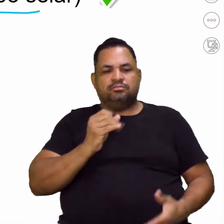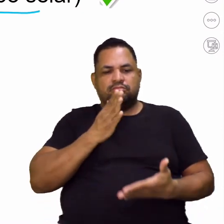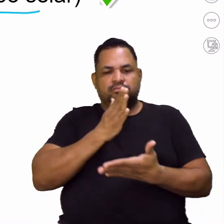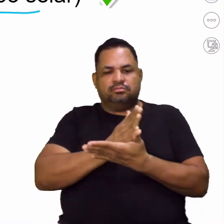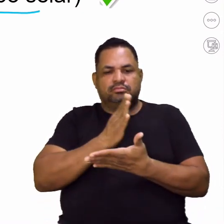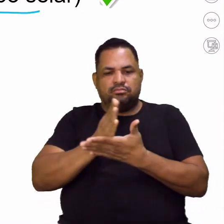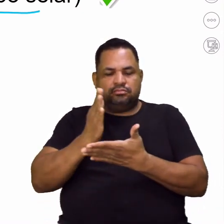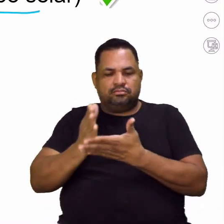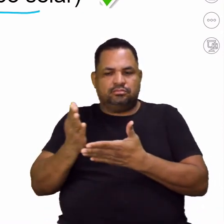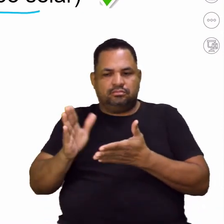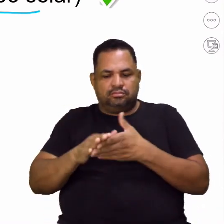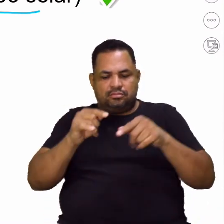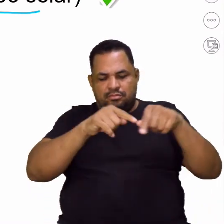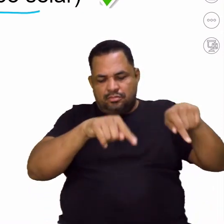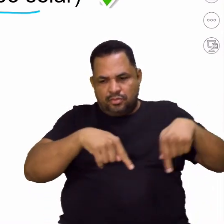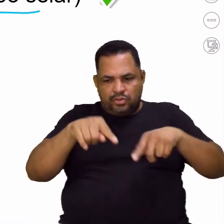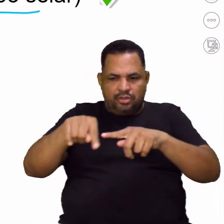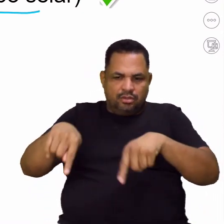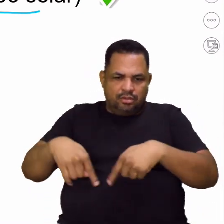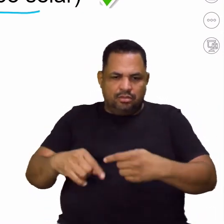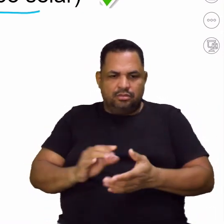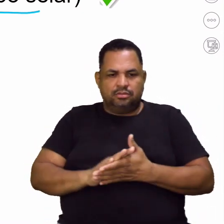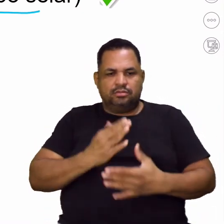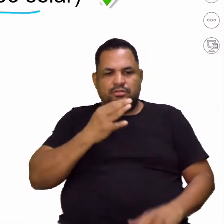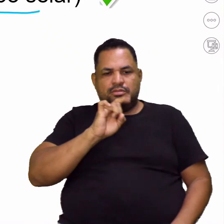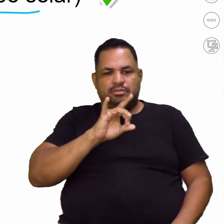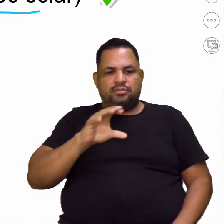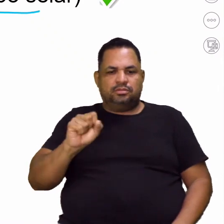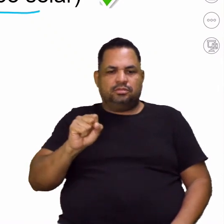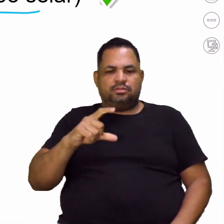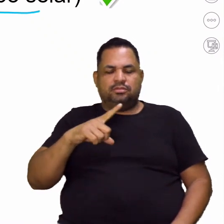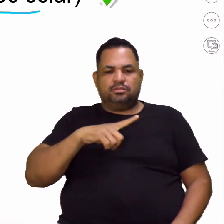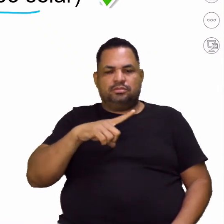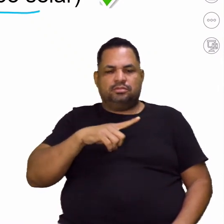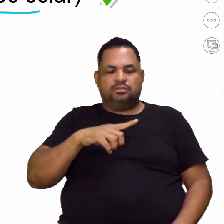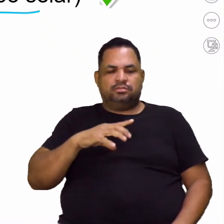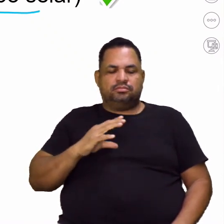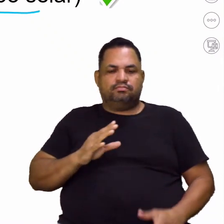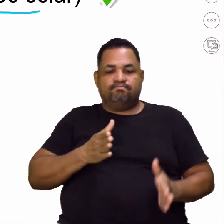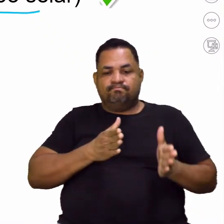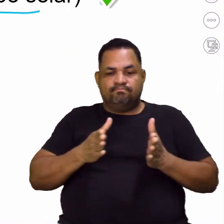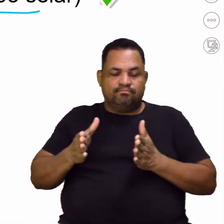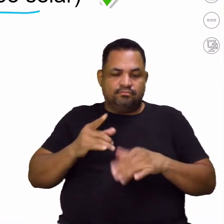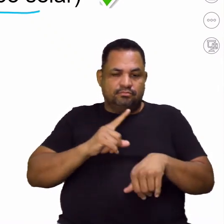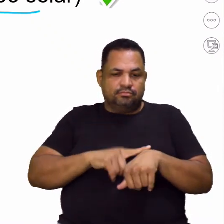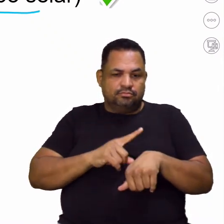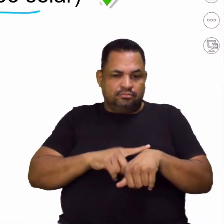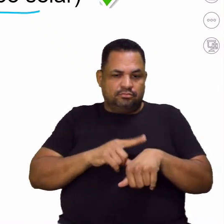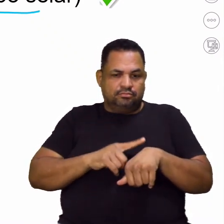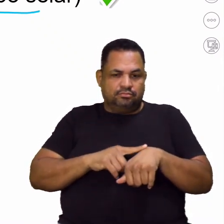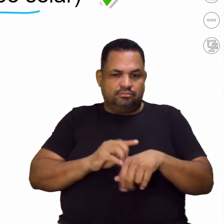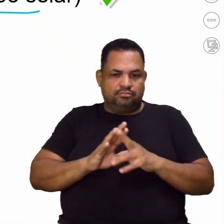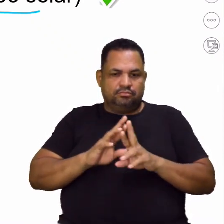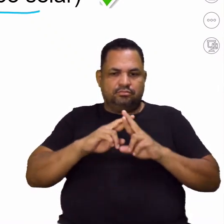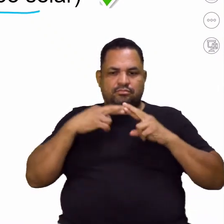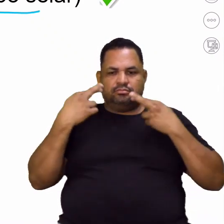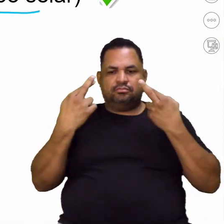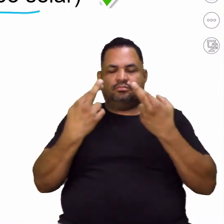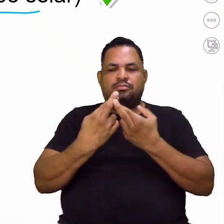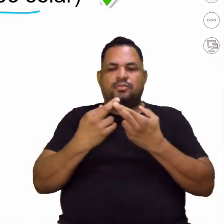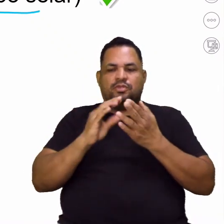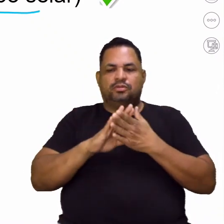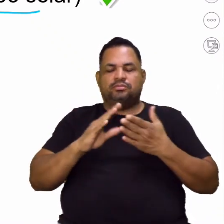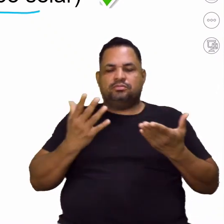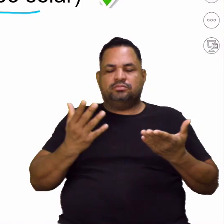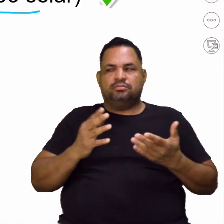divisão. Né? Repartição. E sessão, tempo de uma reunião ou um espetáculo. Por